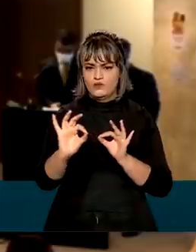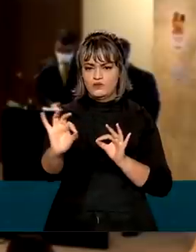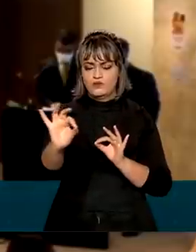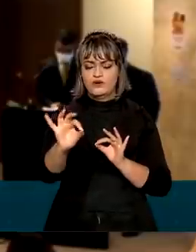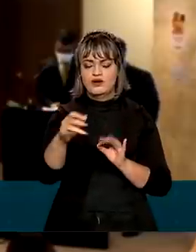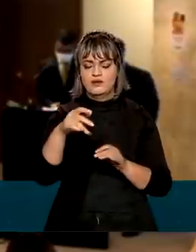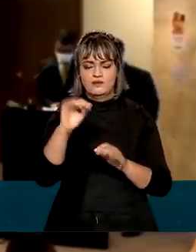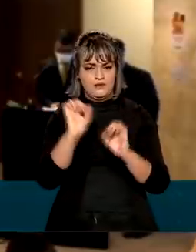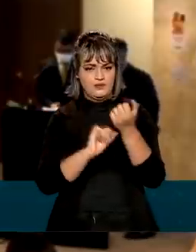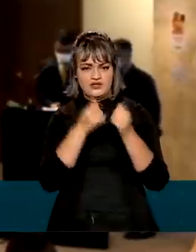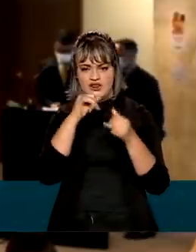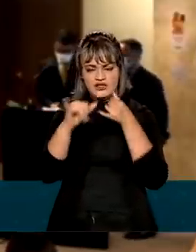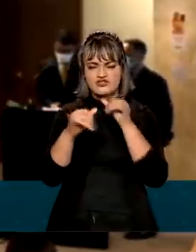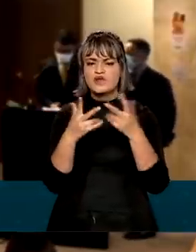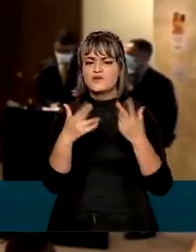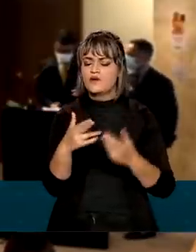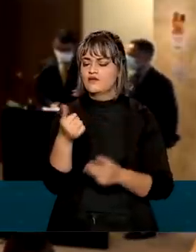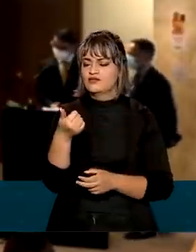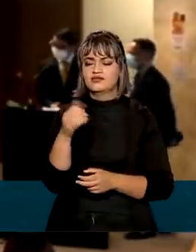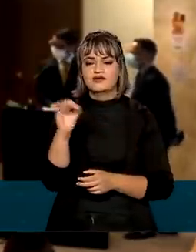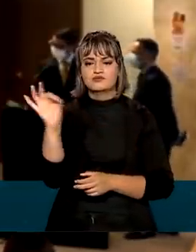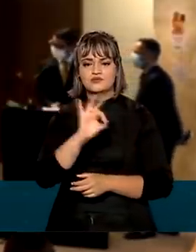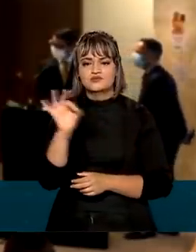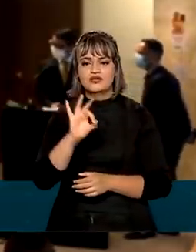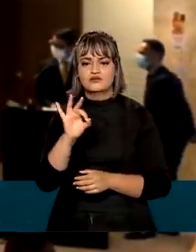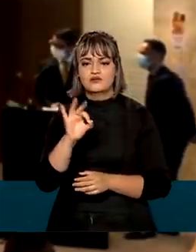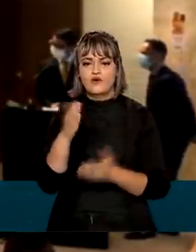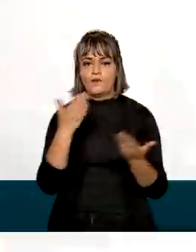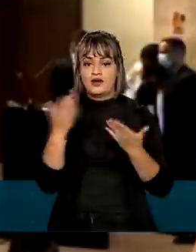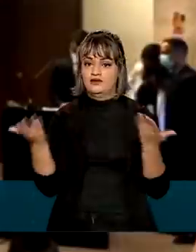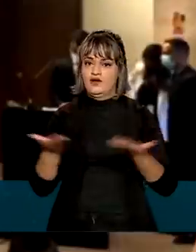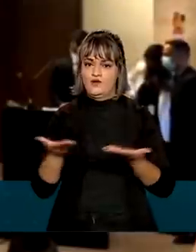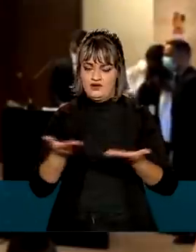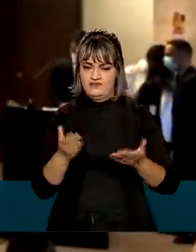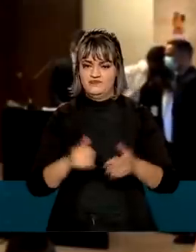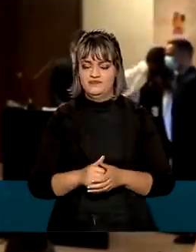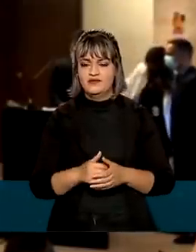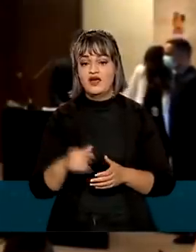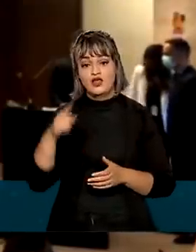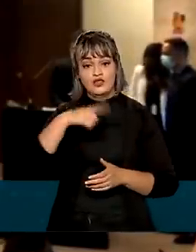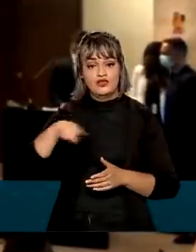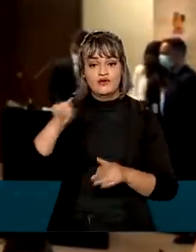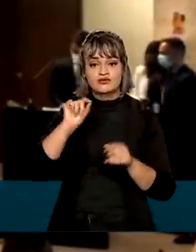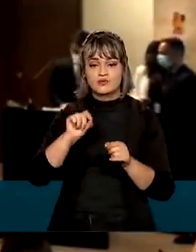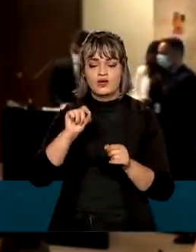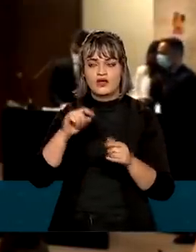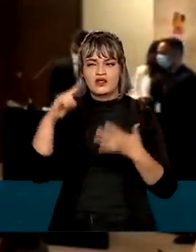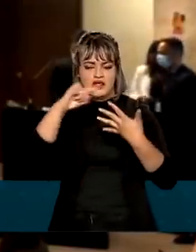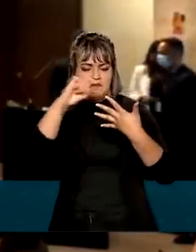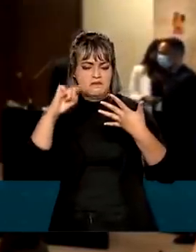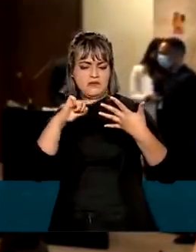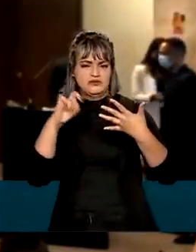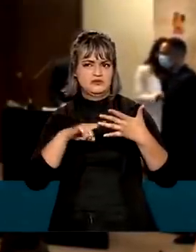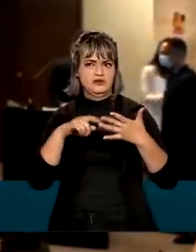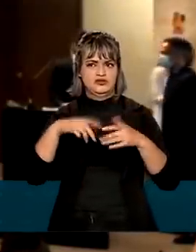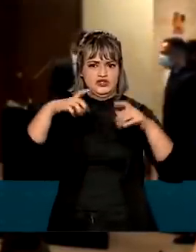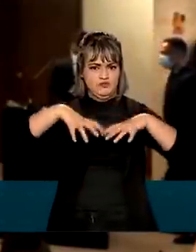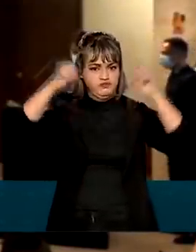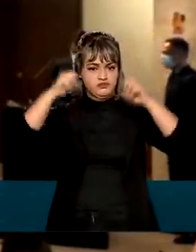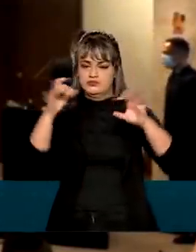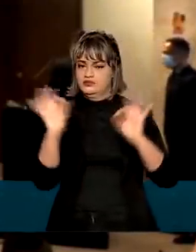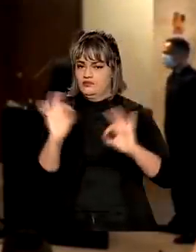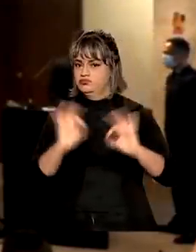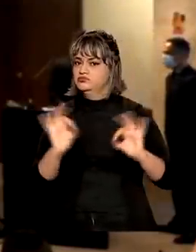Isso significa 10% do que nós temos hoje. Não trabalhamos com hipótese de racionamento.